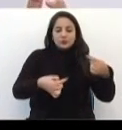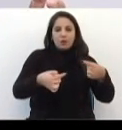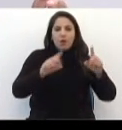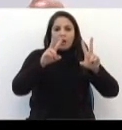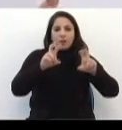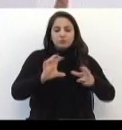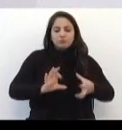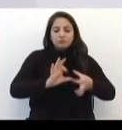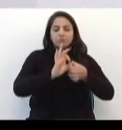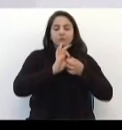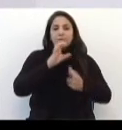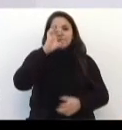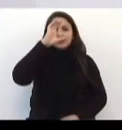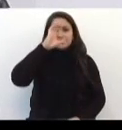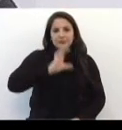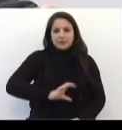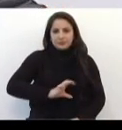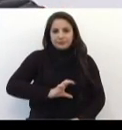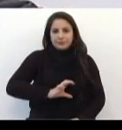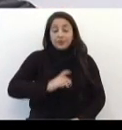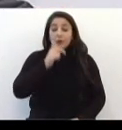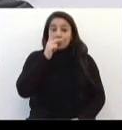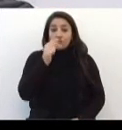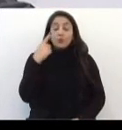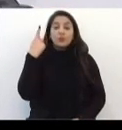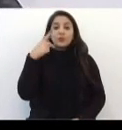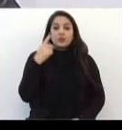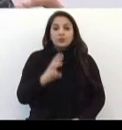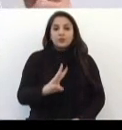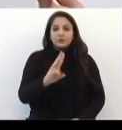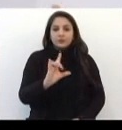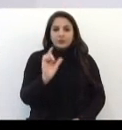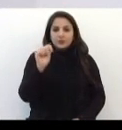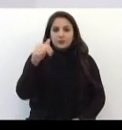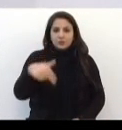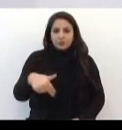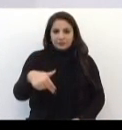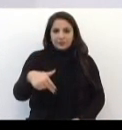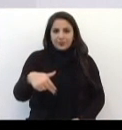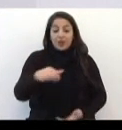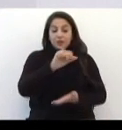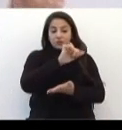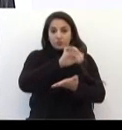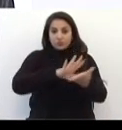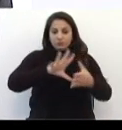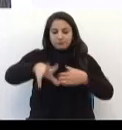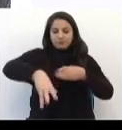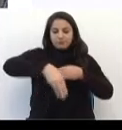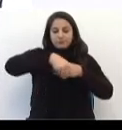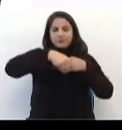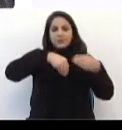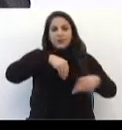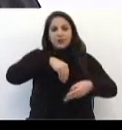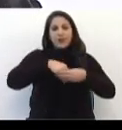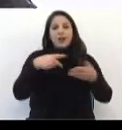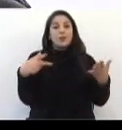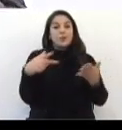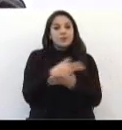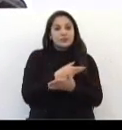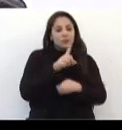De acordo com o vereador Wilson Liu, as atividades complementares vão acontecer no turno inverso